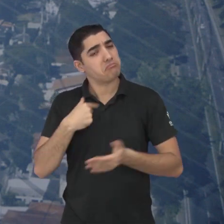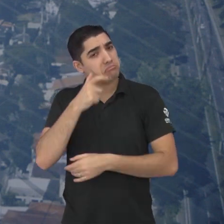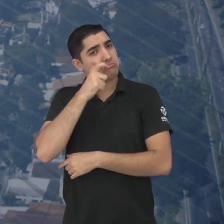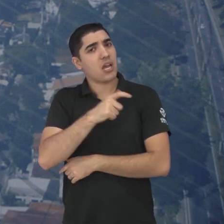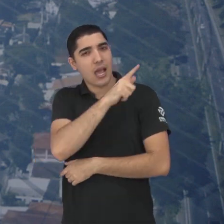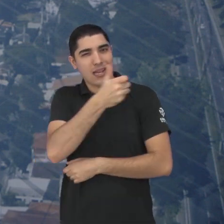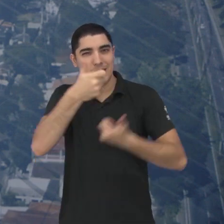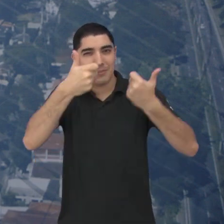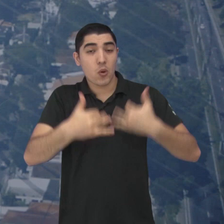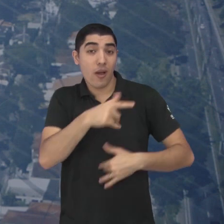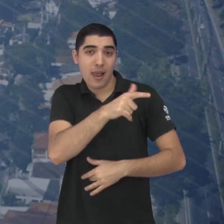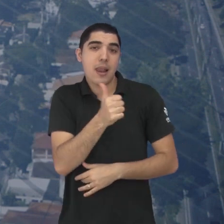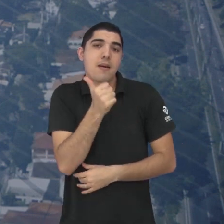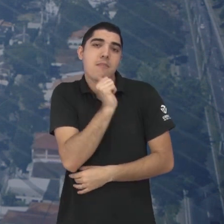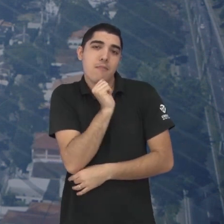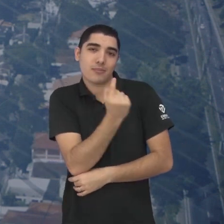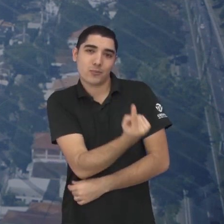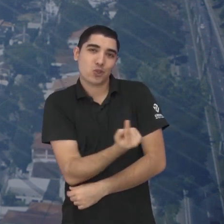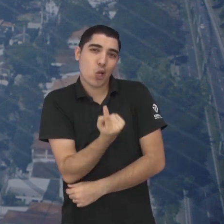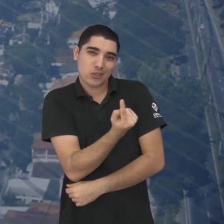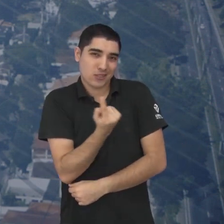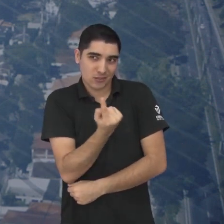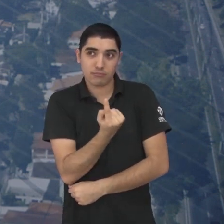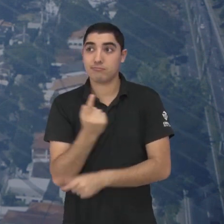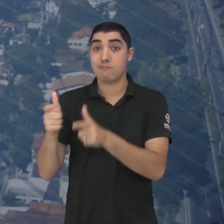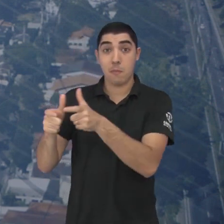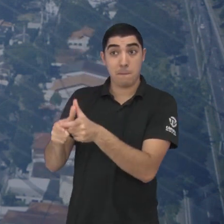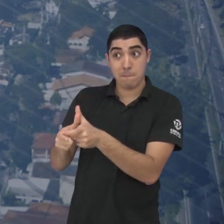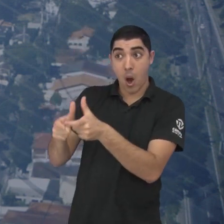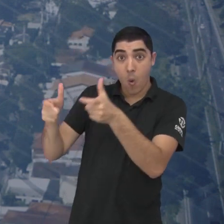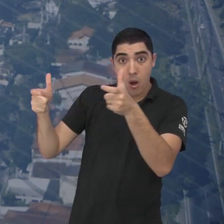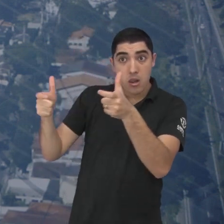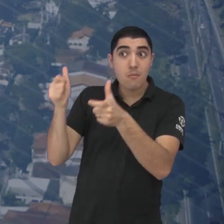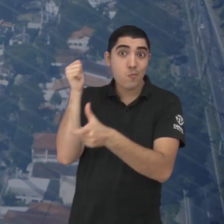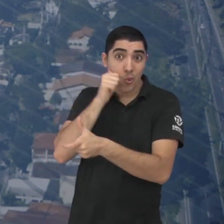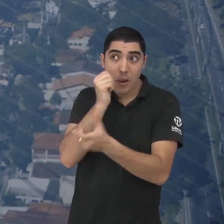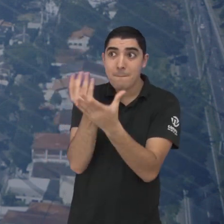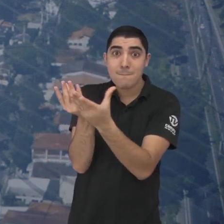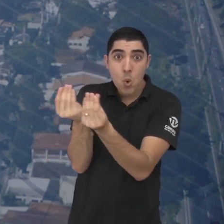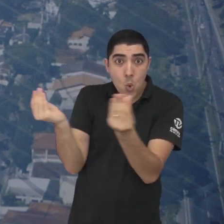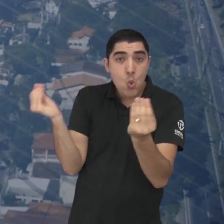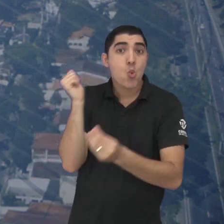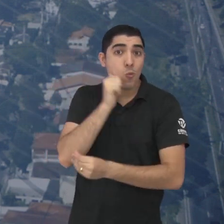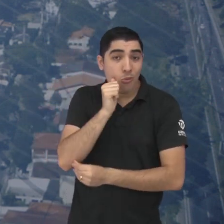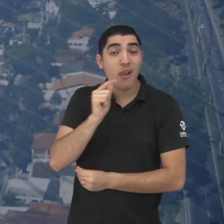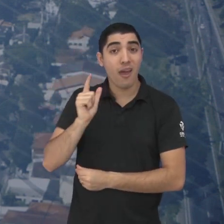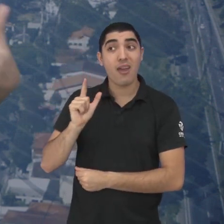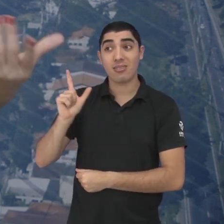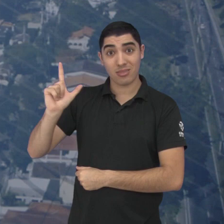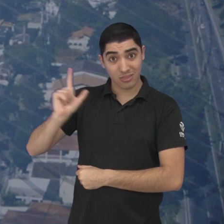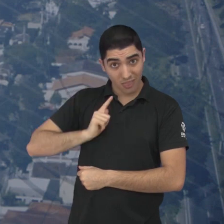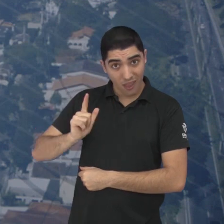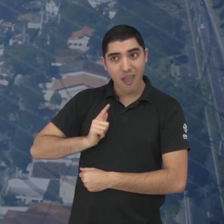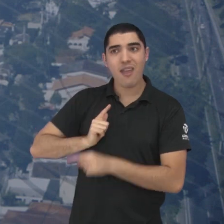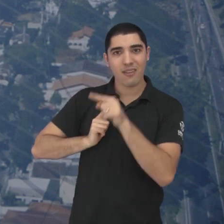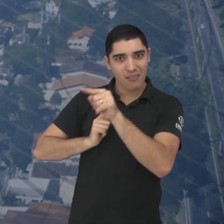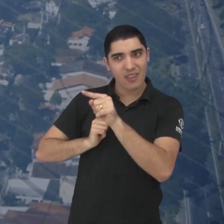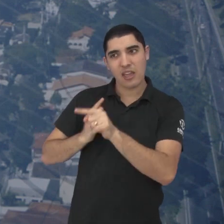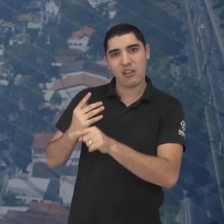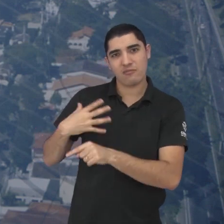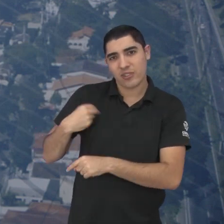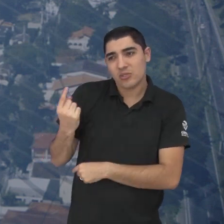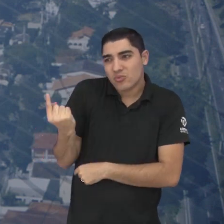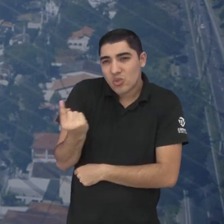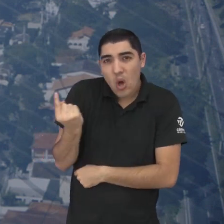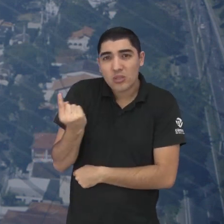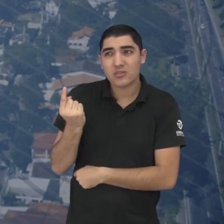sozinha, né? É a realidade de muitas mulheres, né? Inclusive, muitas mulheres que têm parceiros acabam assumindo essa